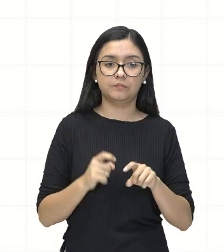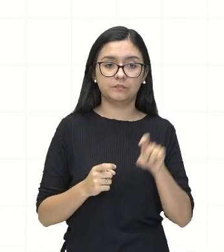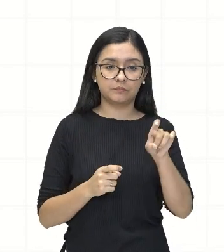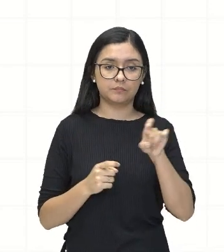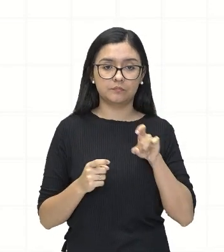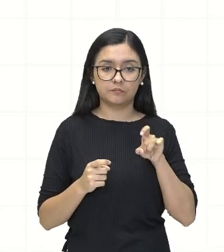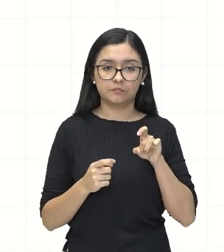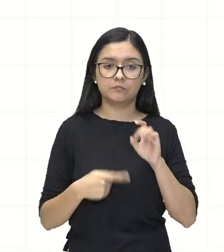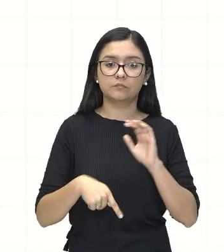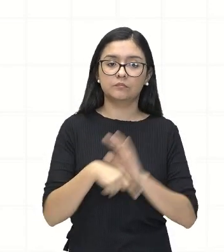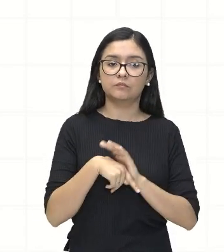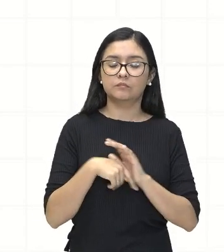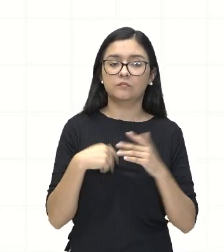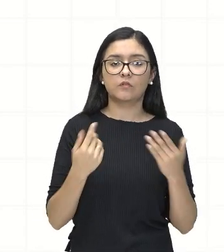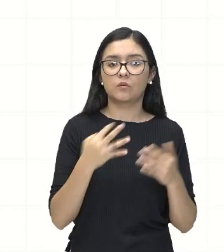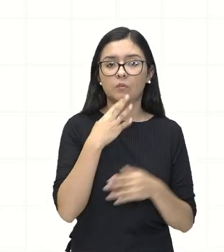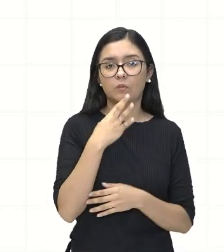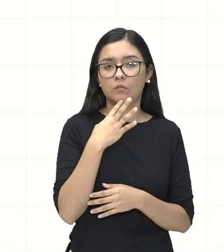variável desconhecida.